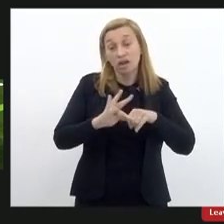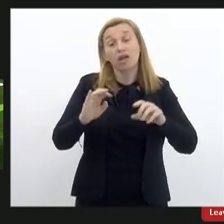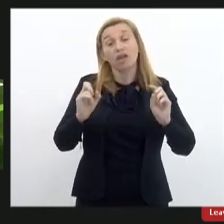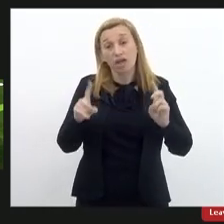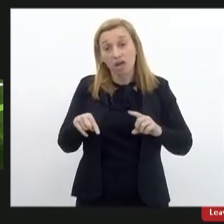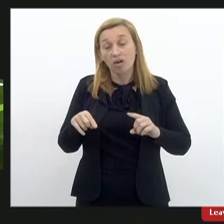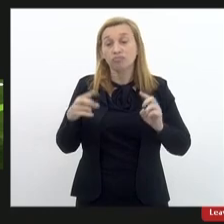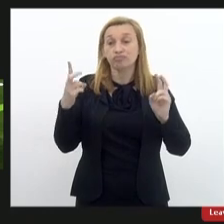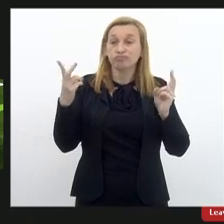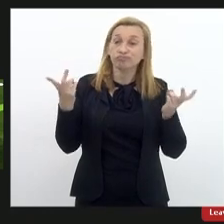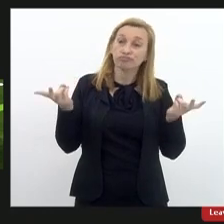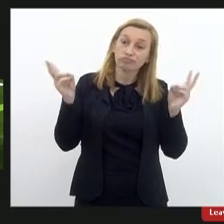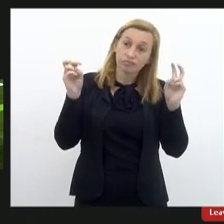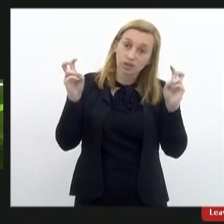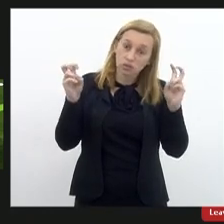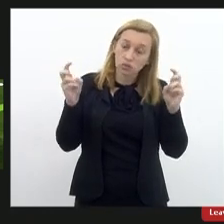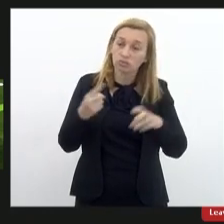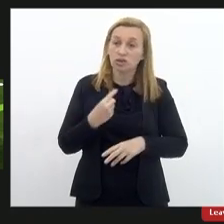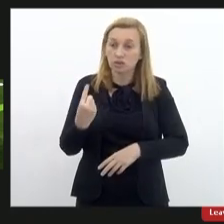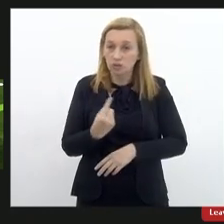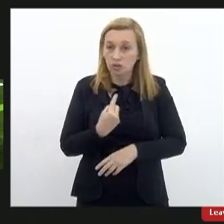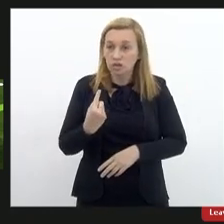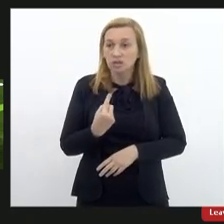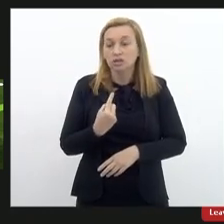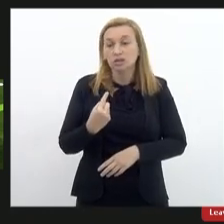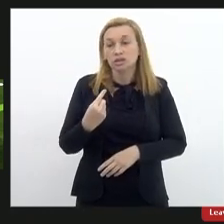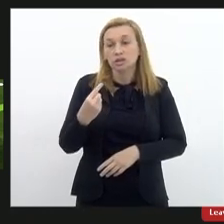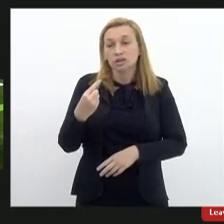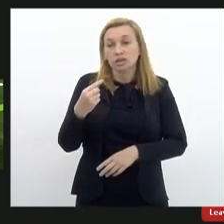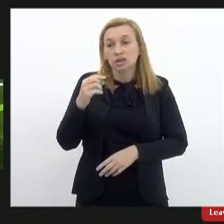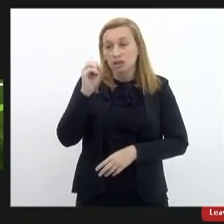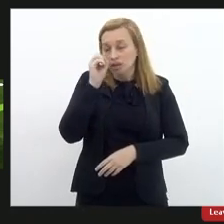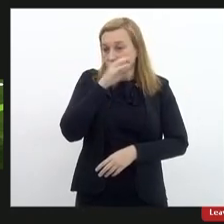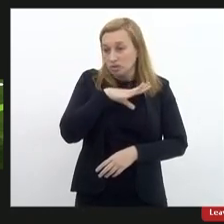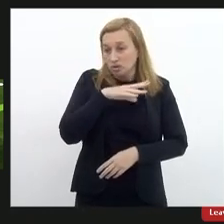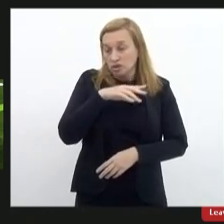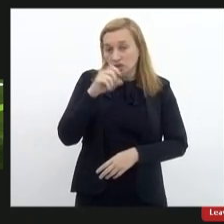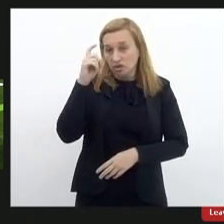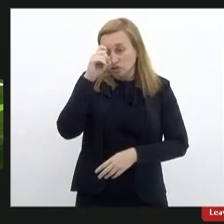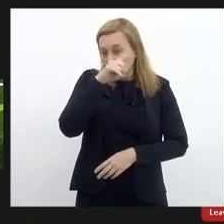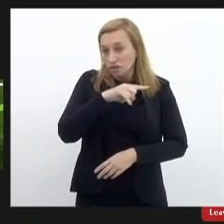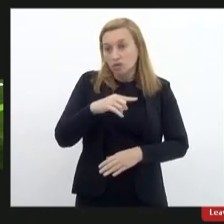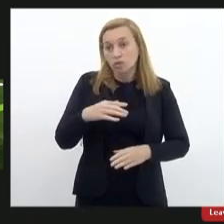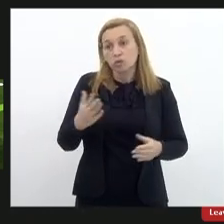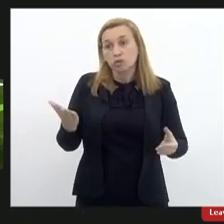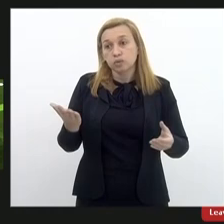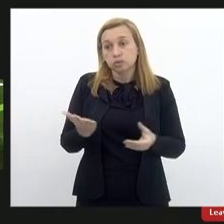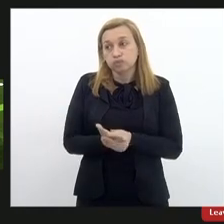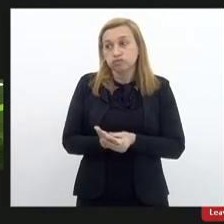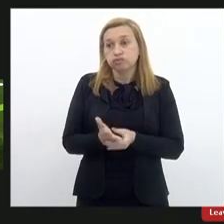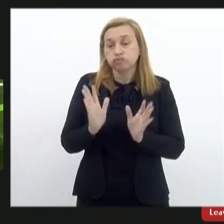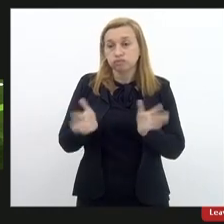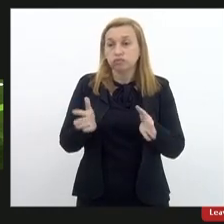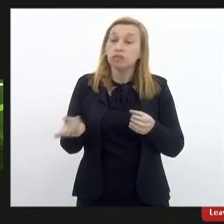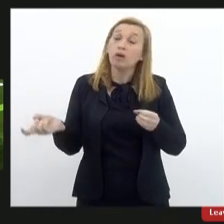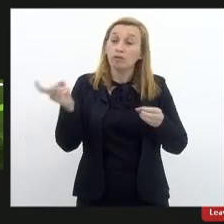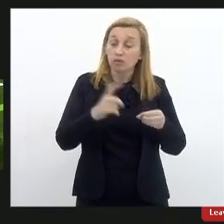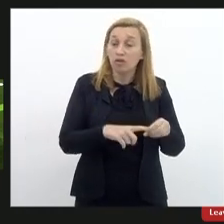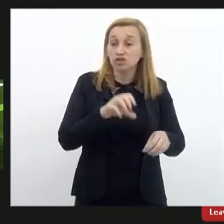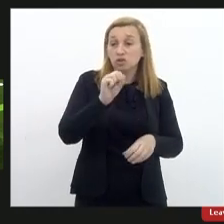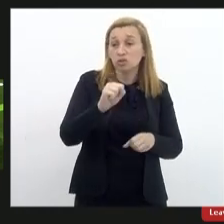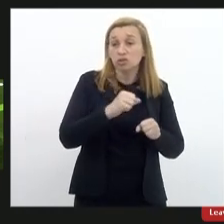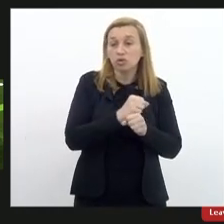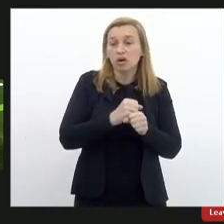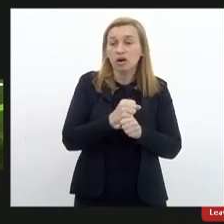situação que para a gente é uma situação absurda. Então, o processo hoje volta de oito anos